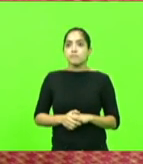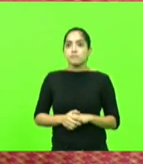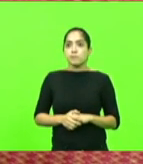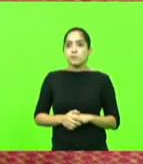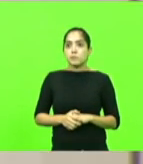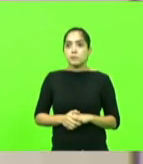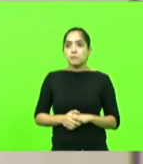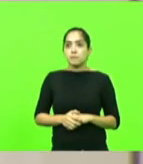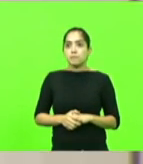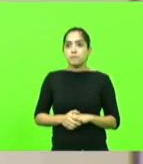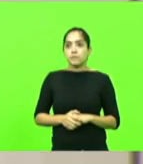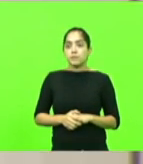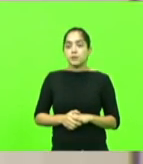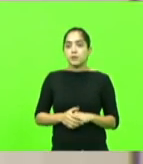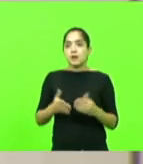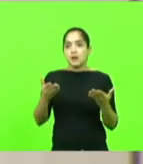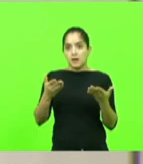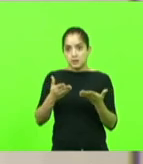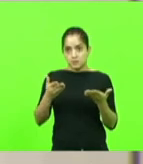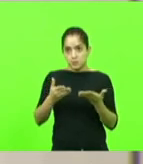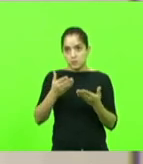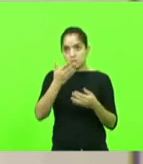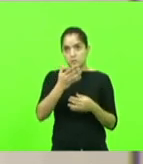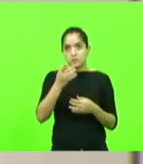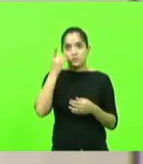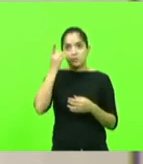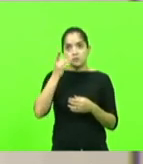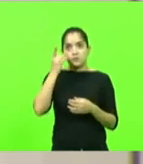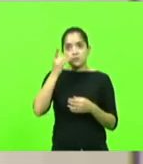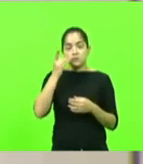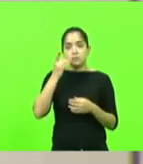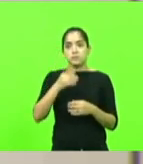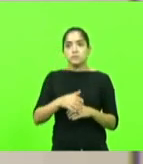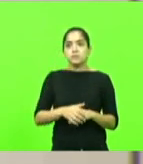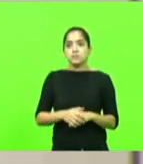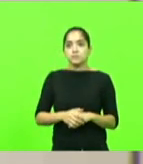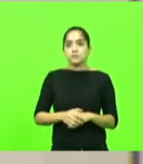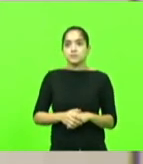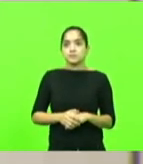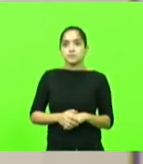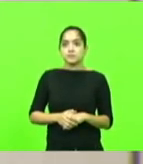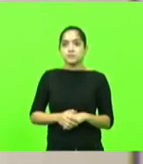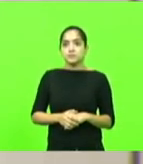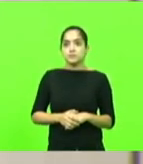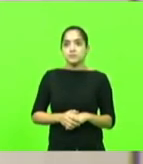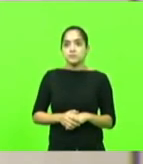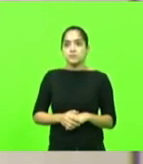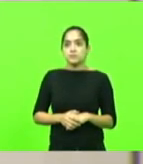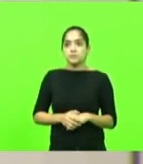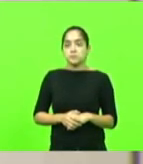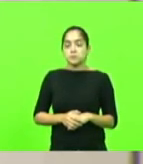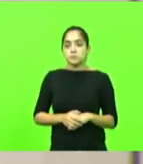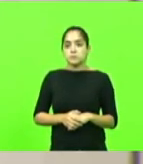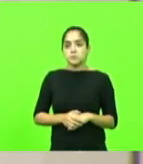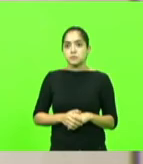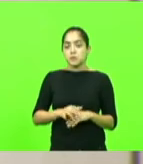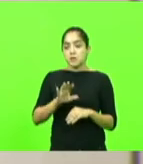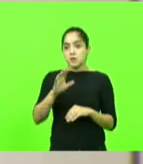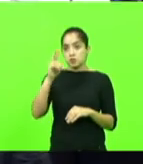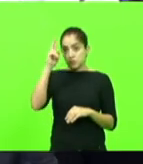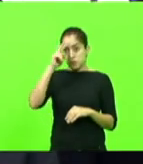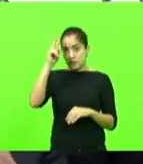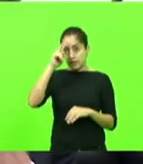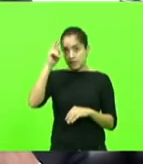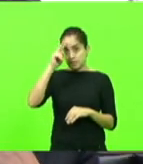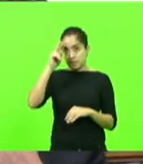Muito obrigado, Maurício. Agora sim, o deputado Gessé... ordem. Ah, não, vou aguardar o deputado Gessé ali. Não, só lembrando que